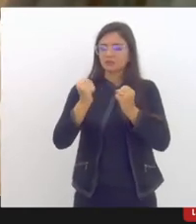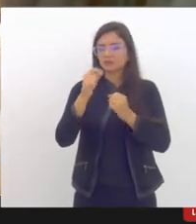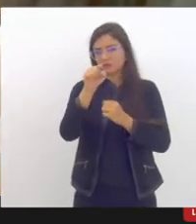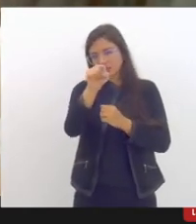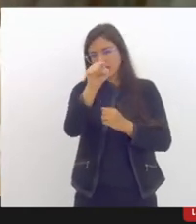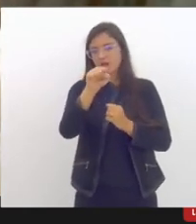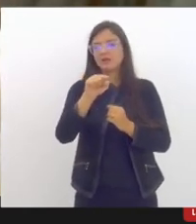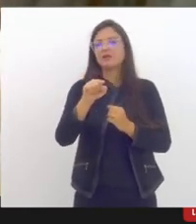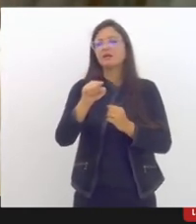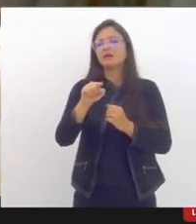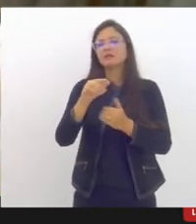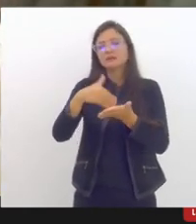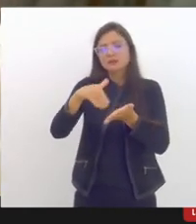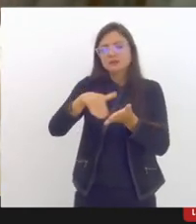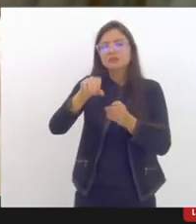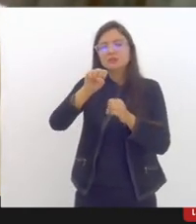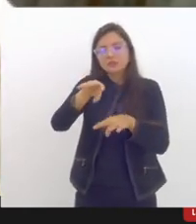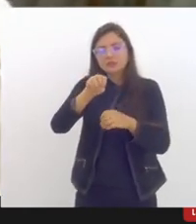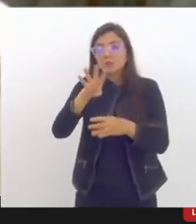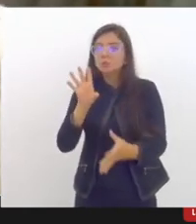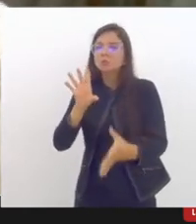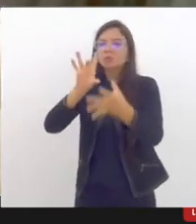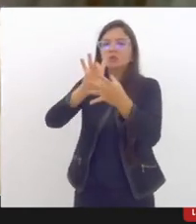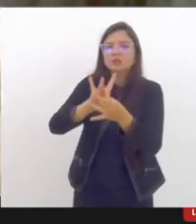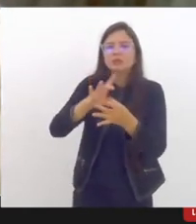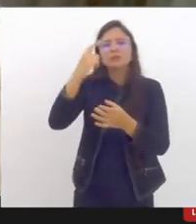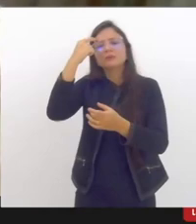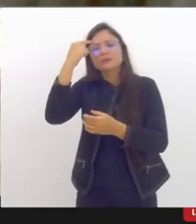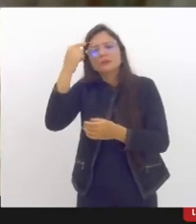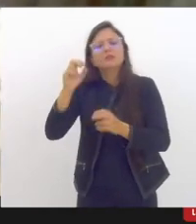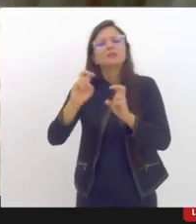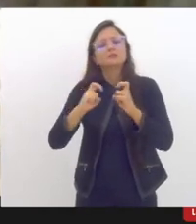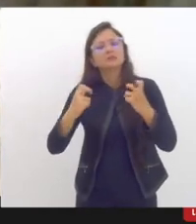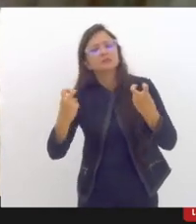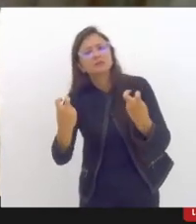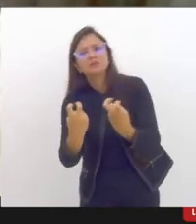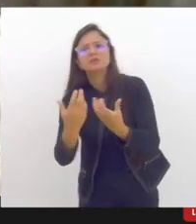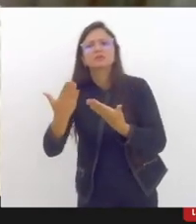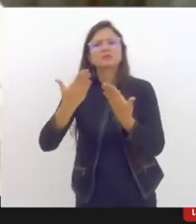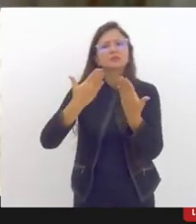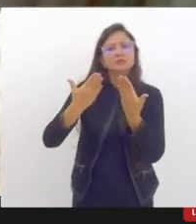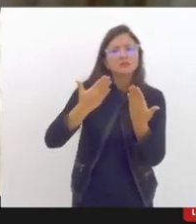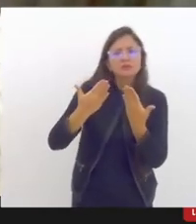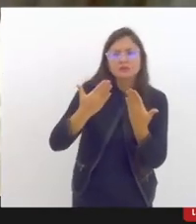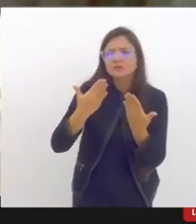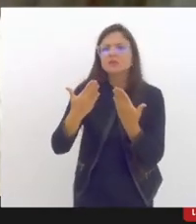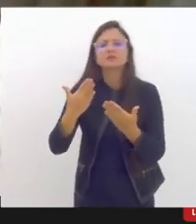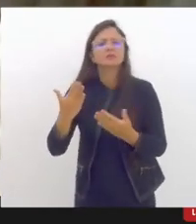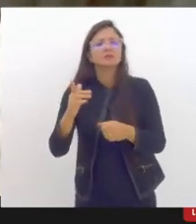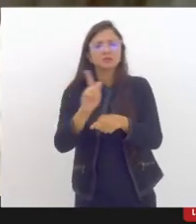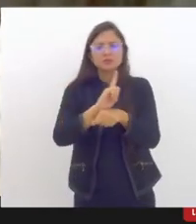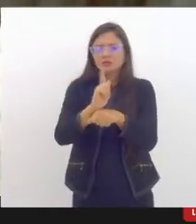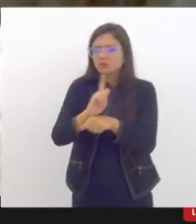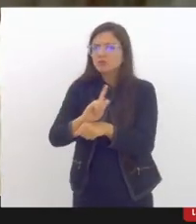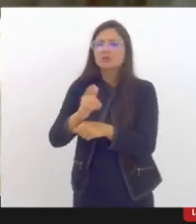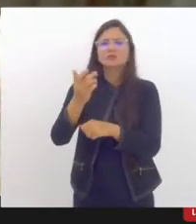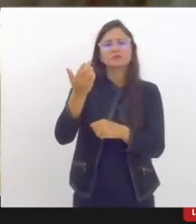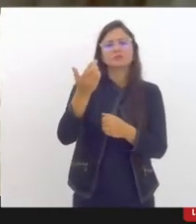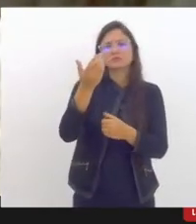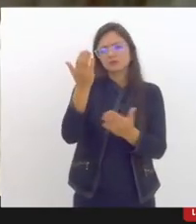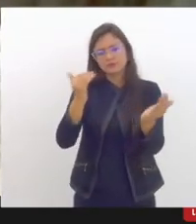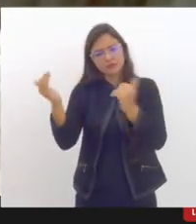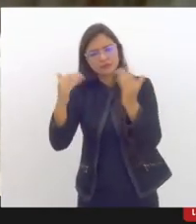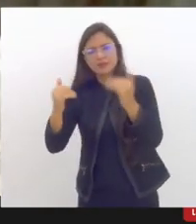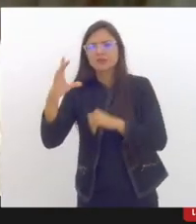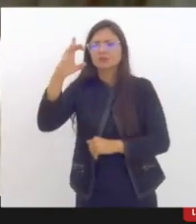de educação fazendo uma rodada de conversa com os gestores então a gente se reunia com os